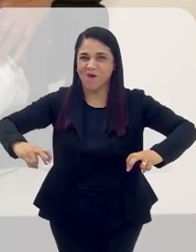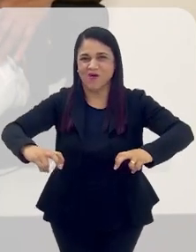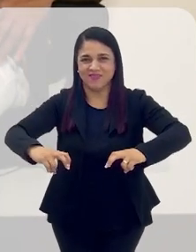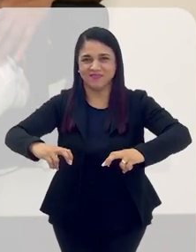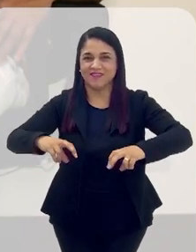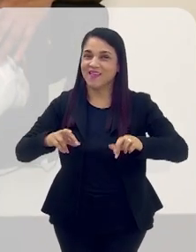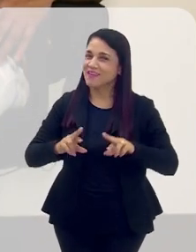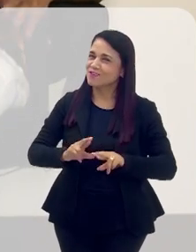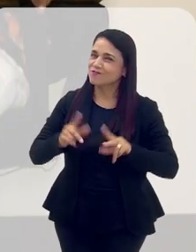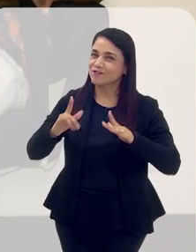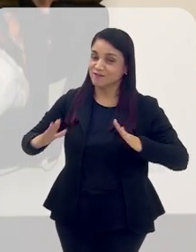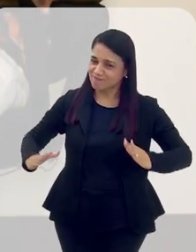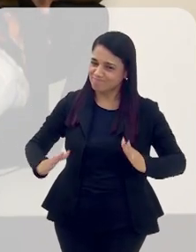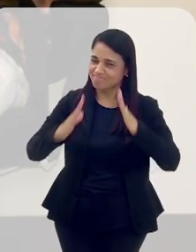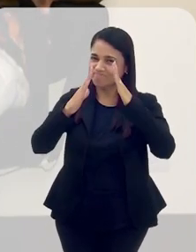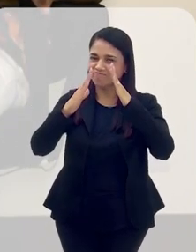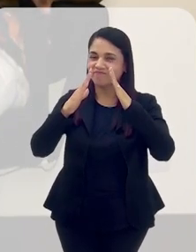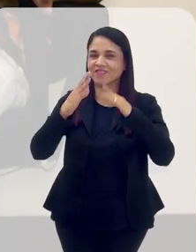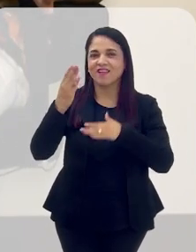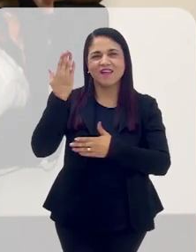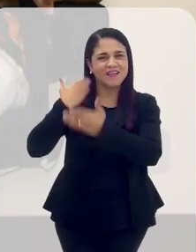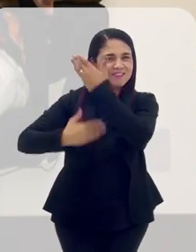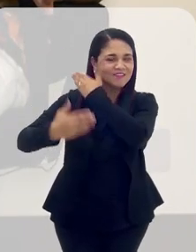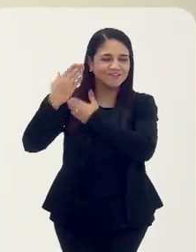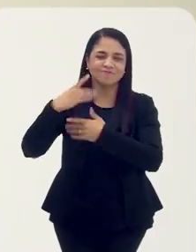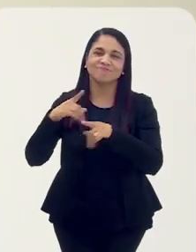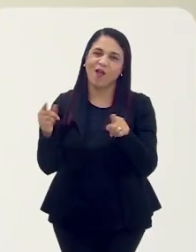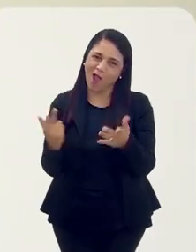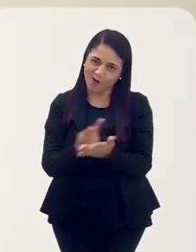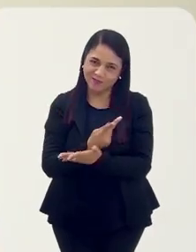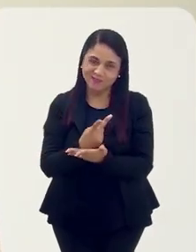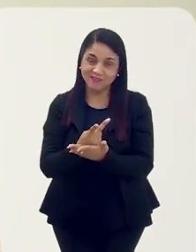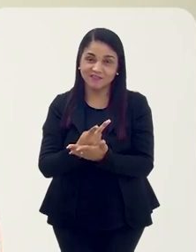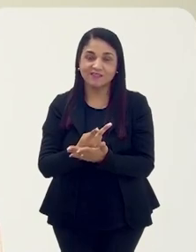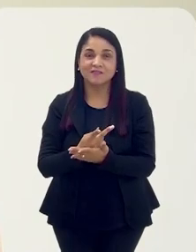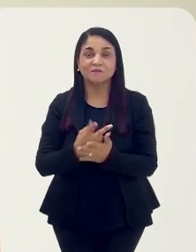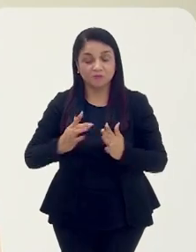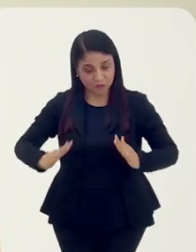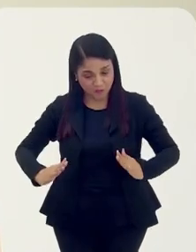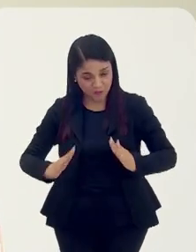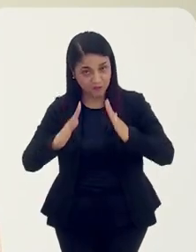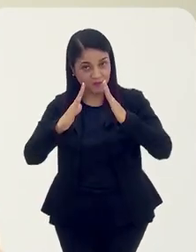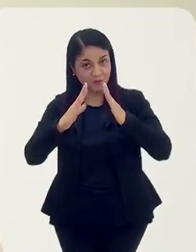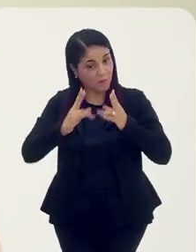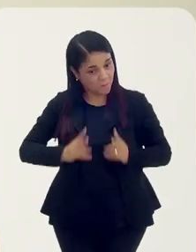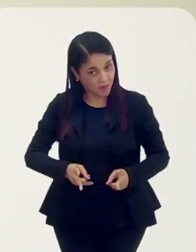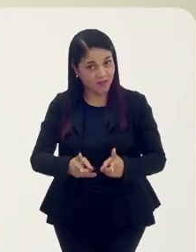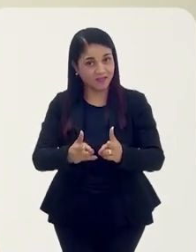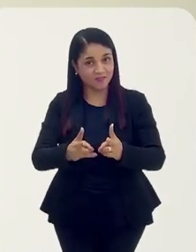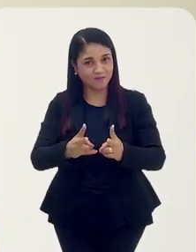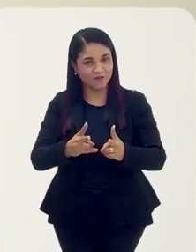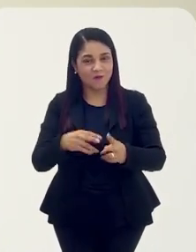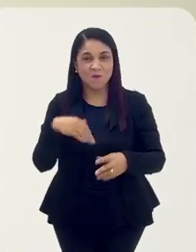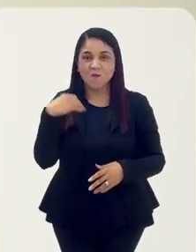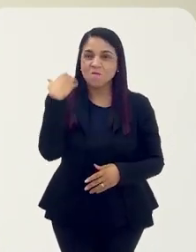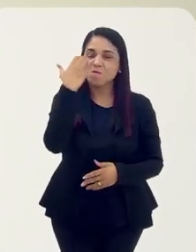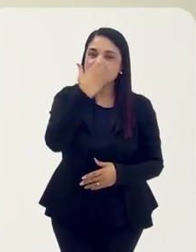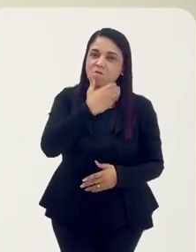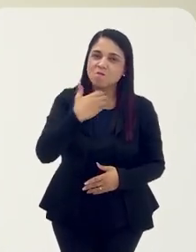roda. Que nos terreiros antigos era o que acontecia. A matriz era a mesma, mas com